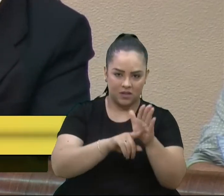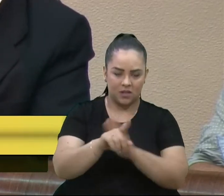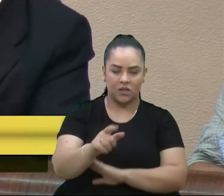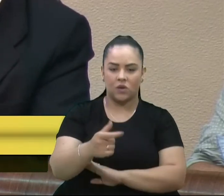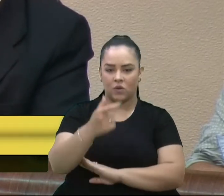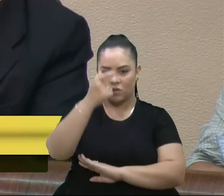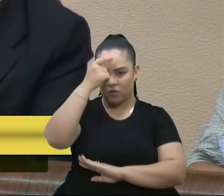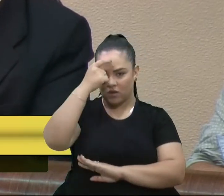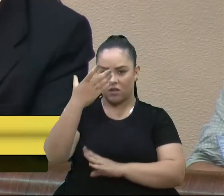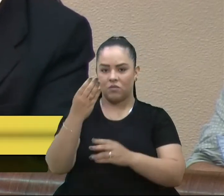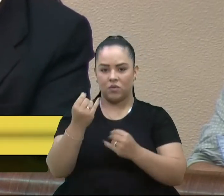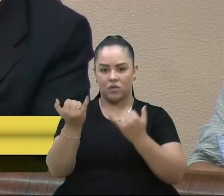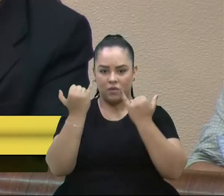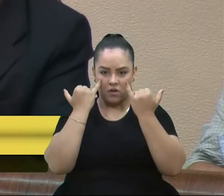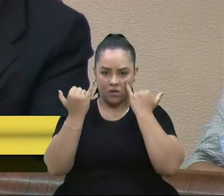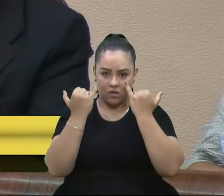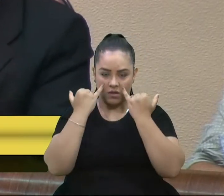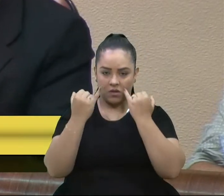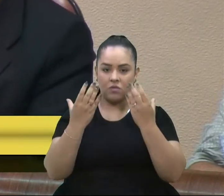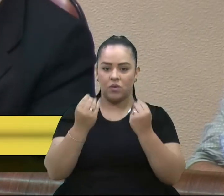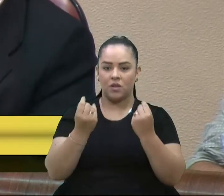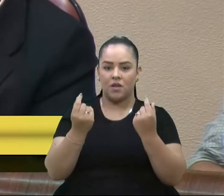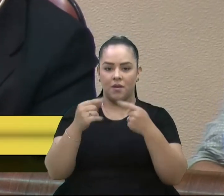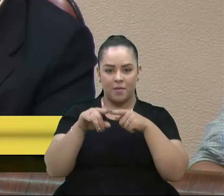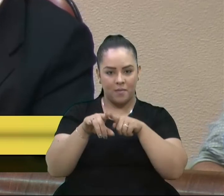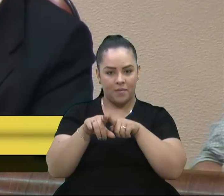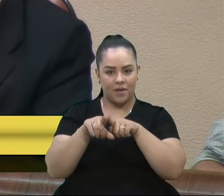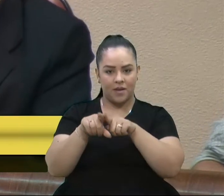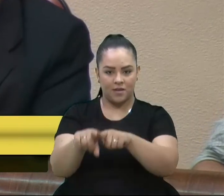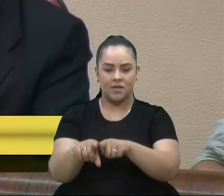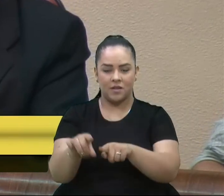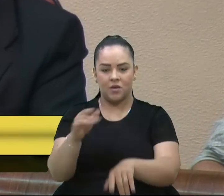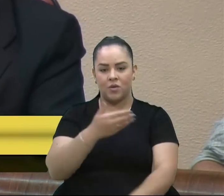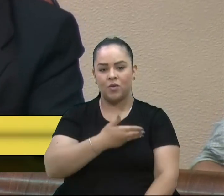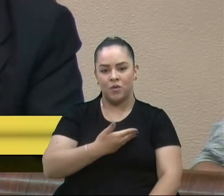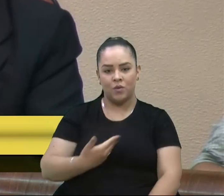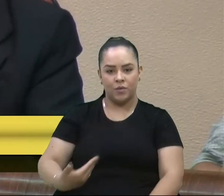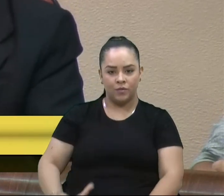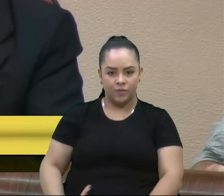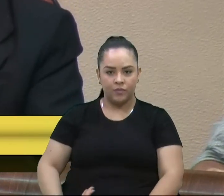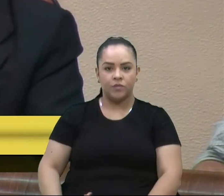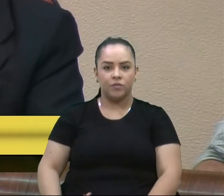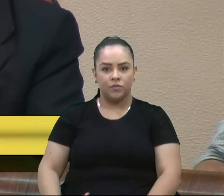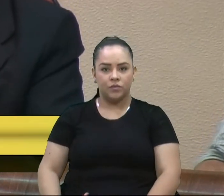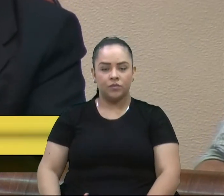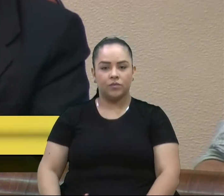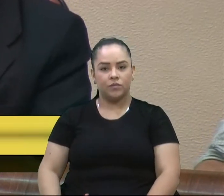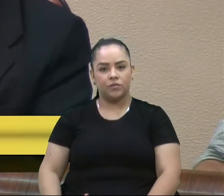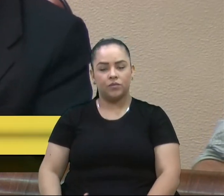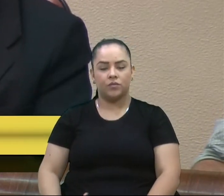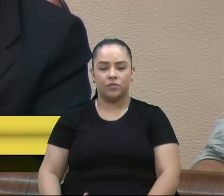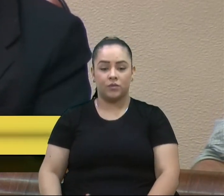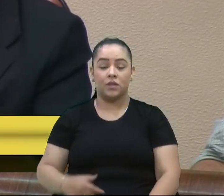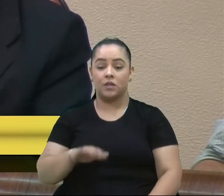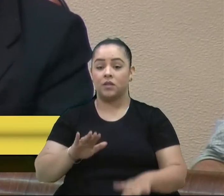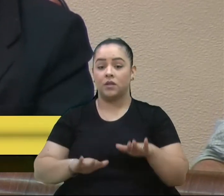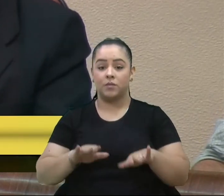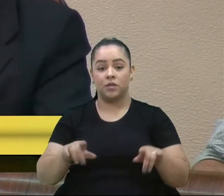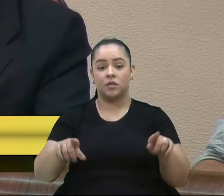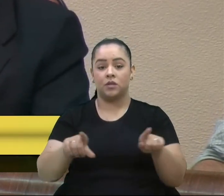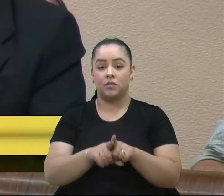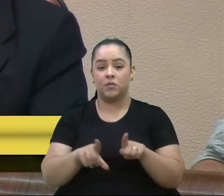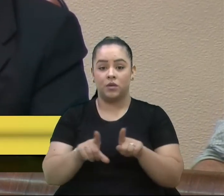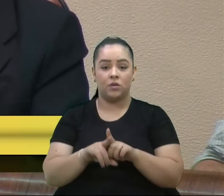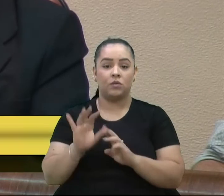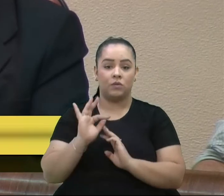de muita informação e de muita parceria com o poder público. E depende também, e depende do